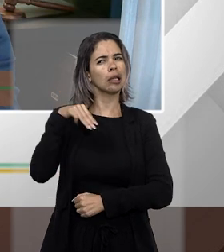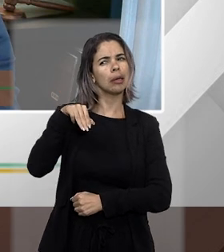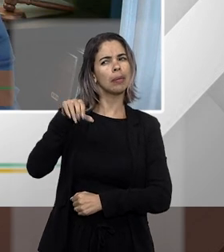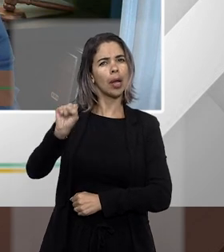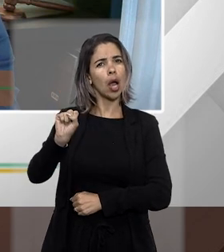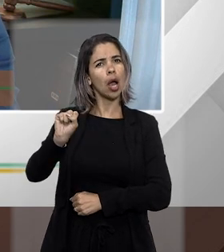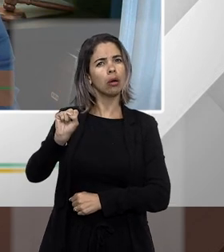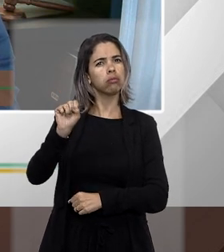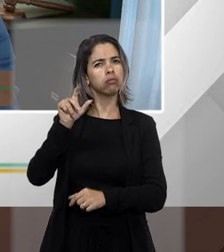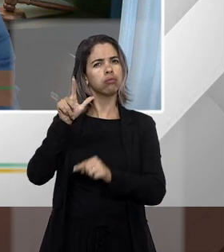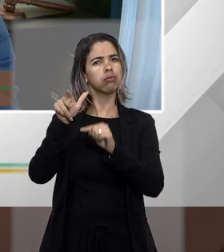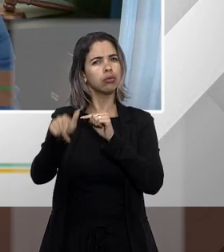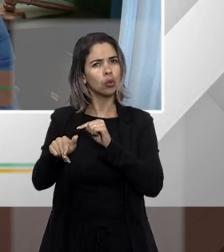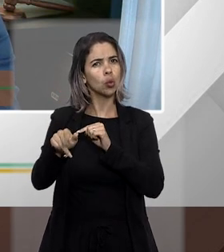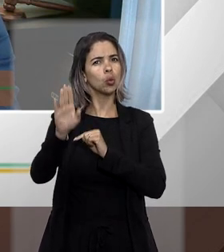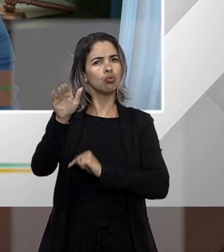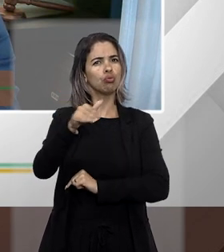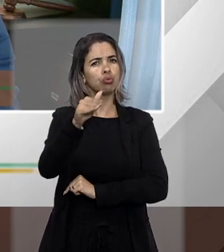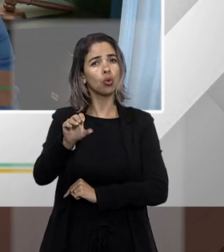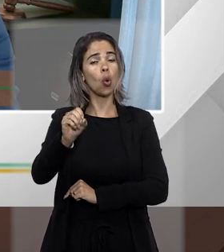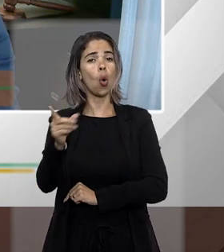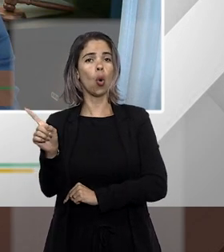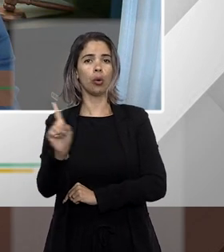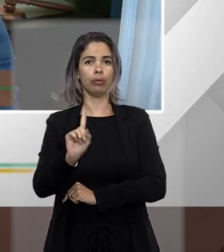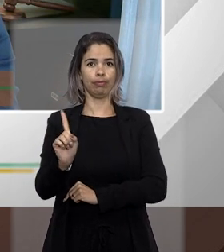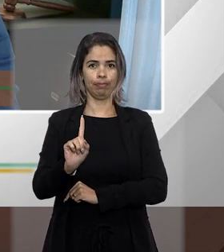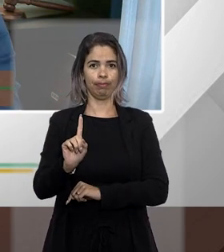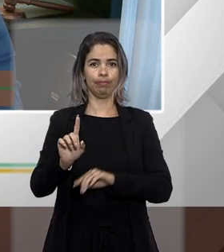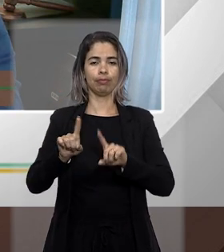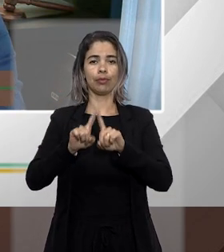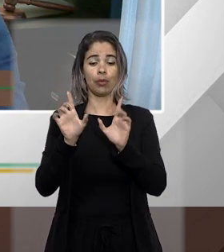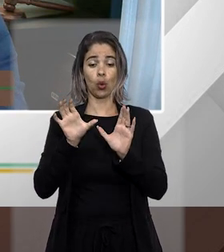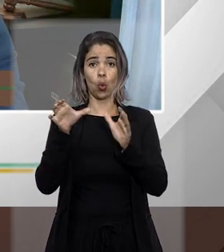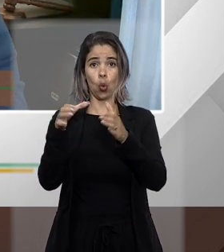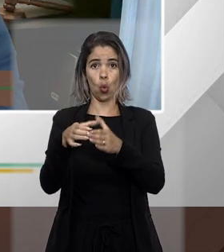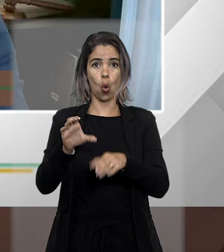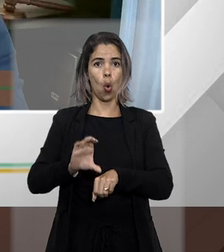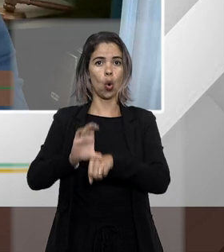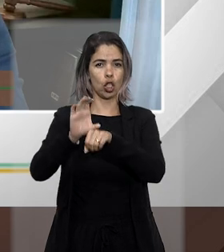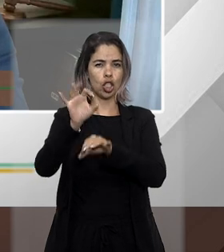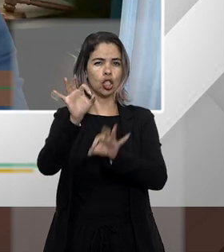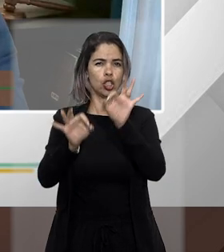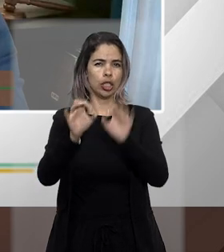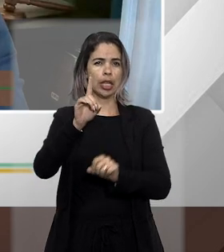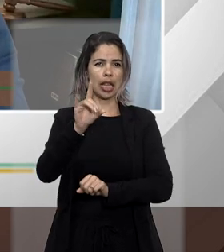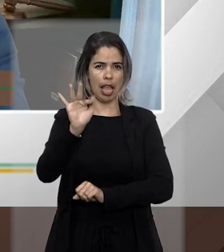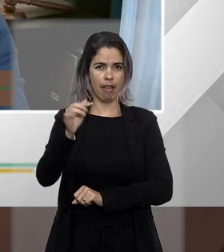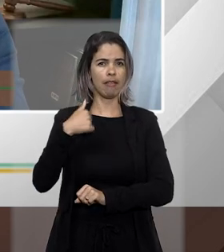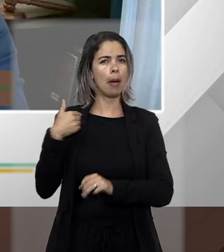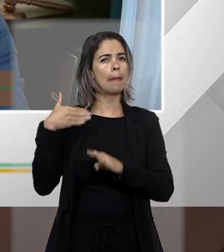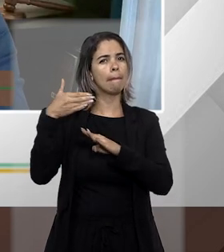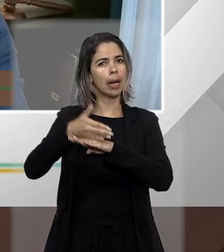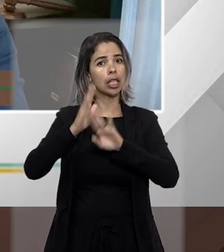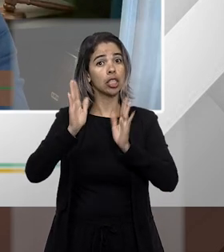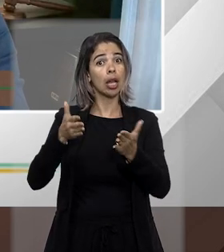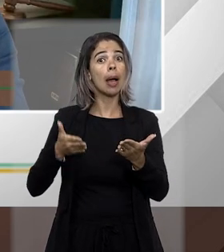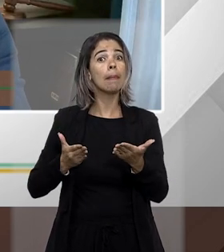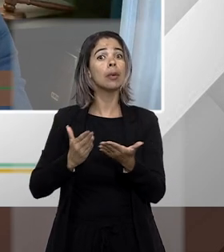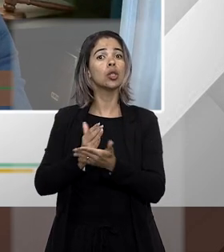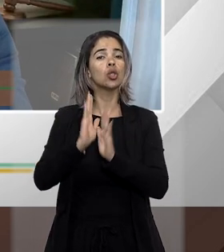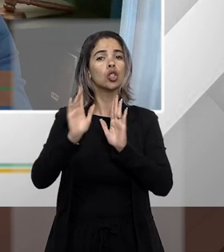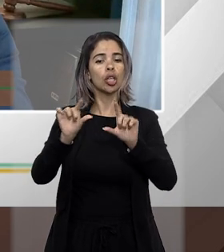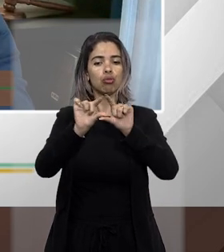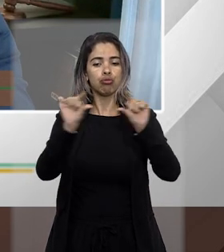de processo civil do conselho de justiça federal que eu até tive o privilégio de participar foi aprovado o enunciado 62 falando